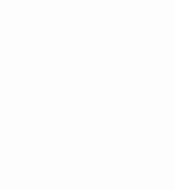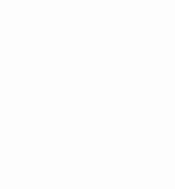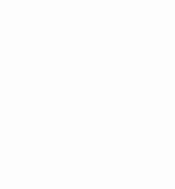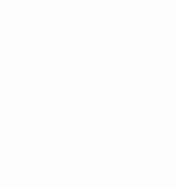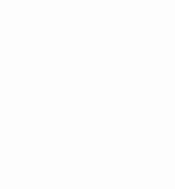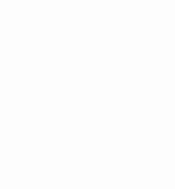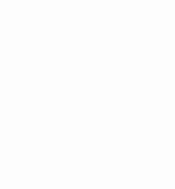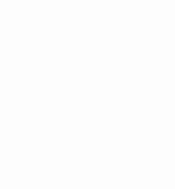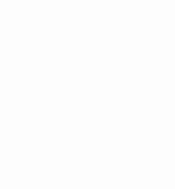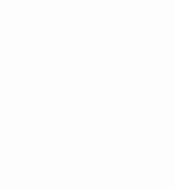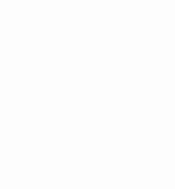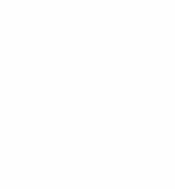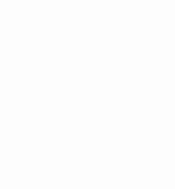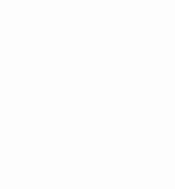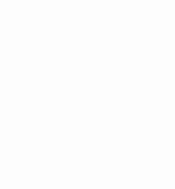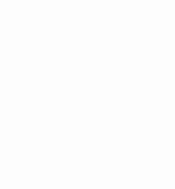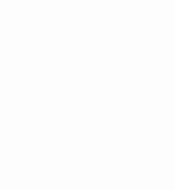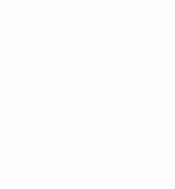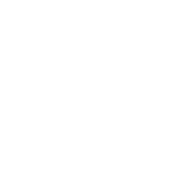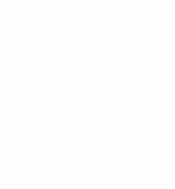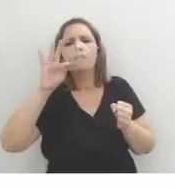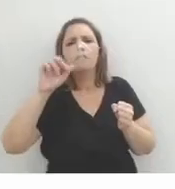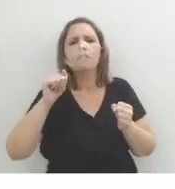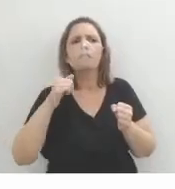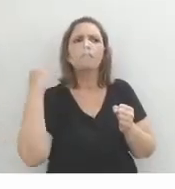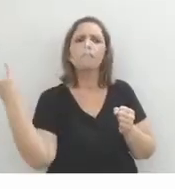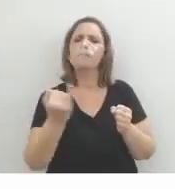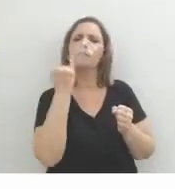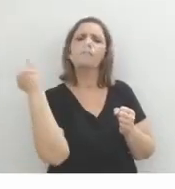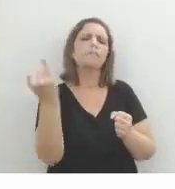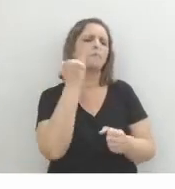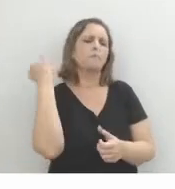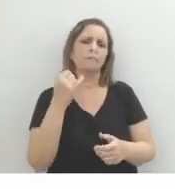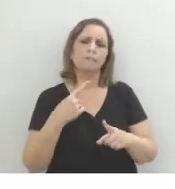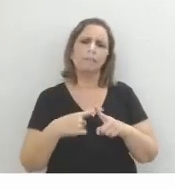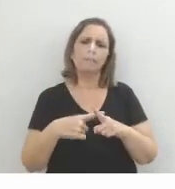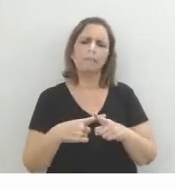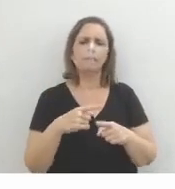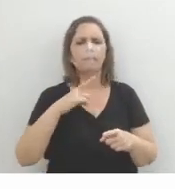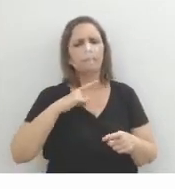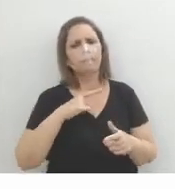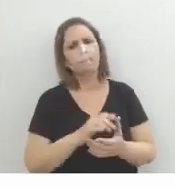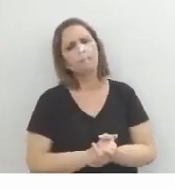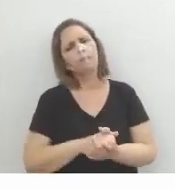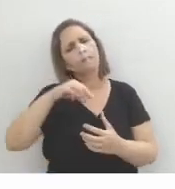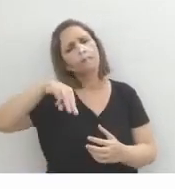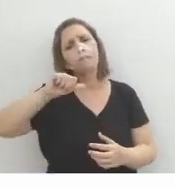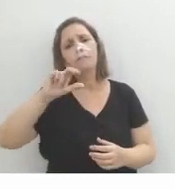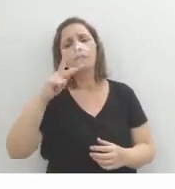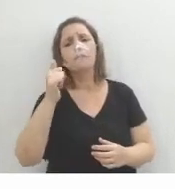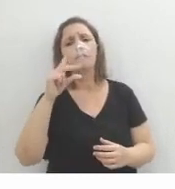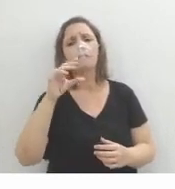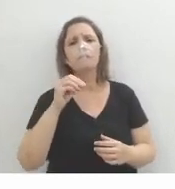os fundamentos realistas. Isso é super importante. Por quê? Porque nós vamos ter um Machado de Assis,